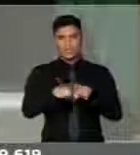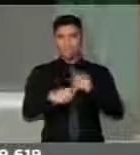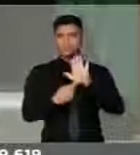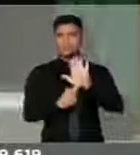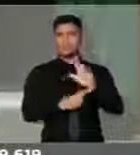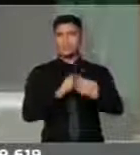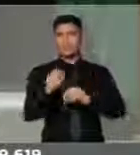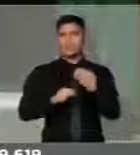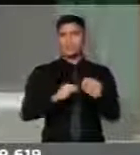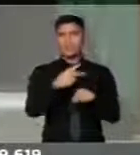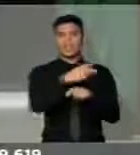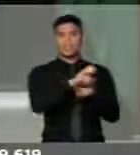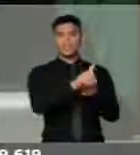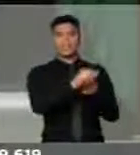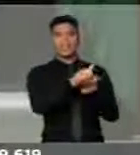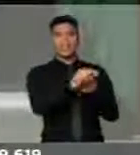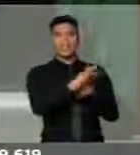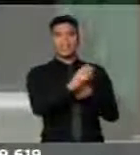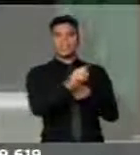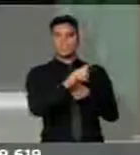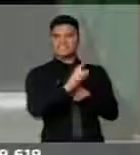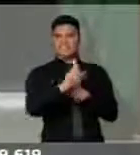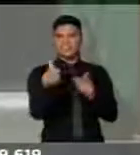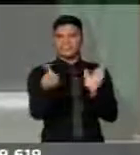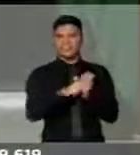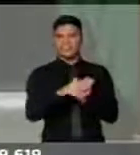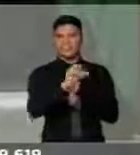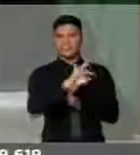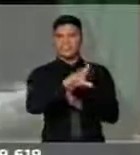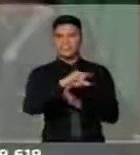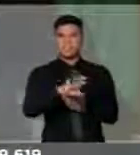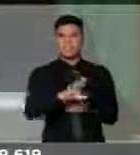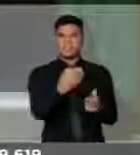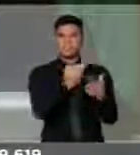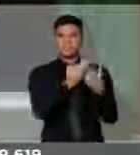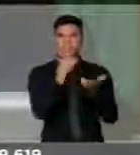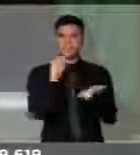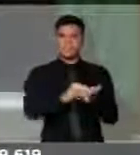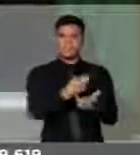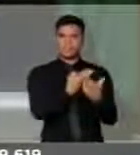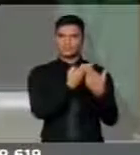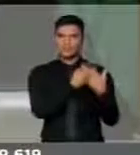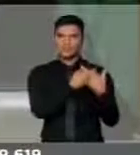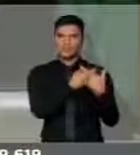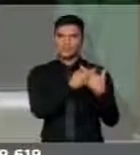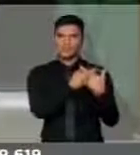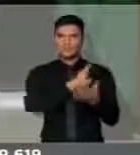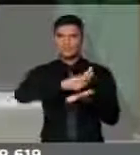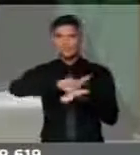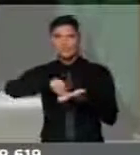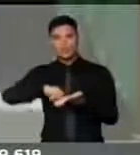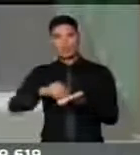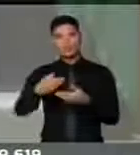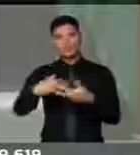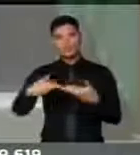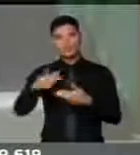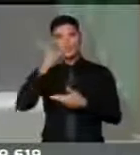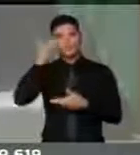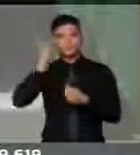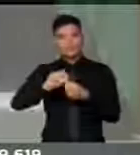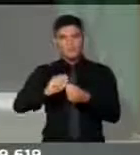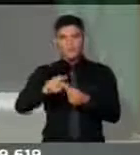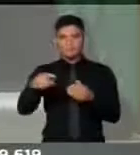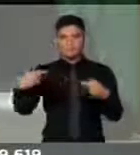responsabilidade e todas as operações de crédito que foram feitas são legais. A questão principal